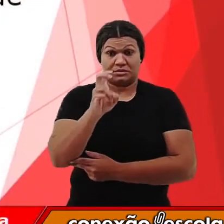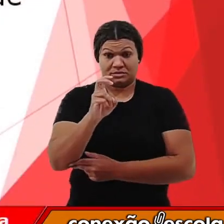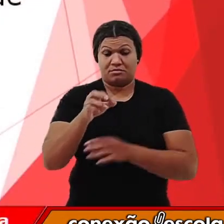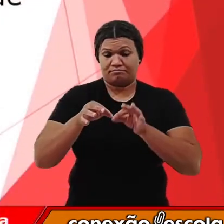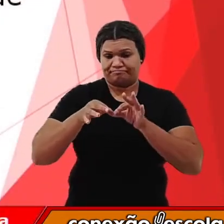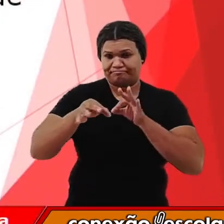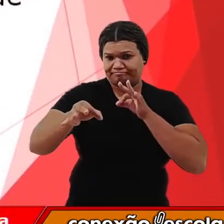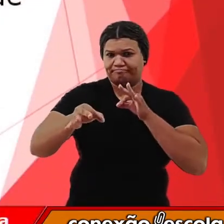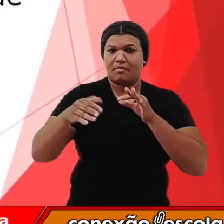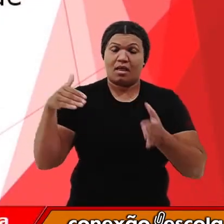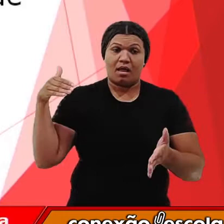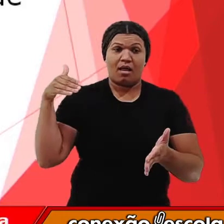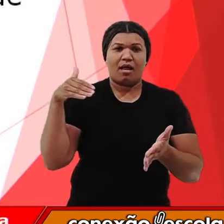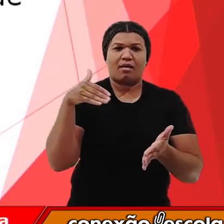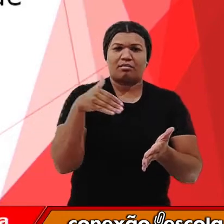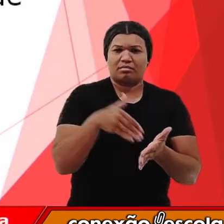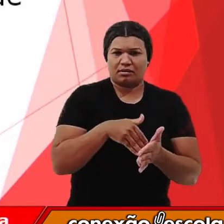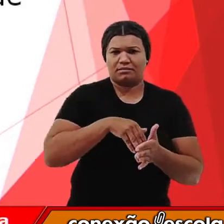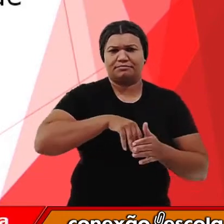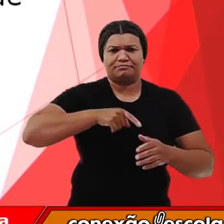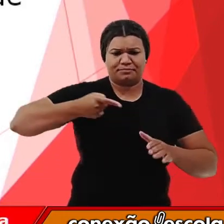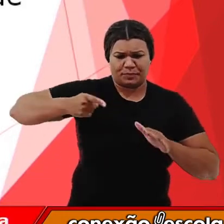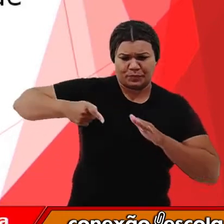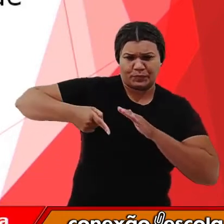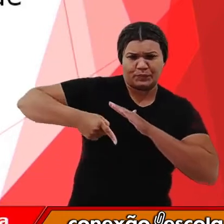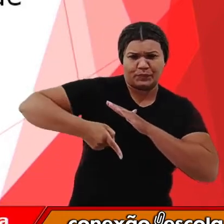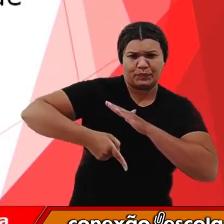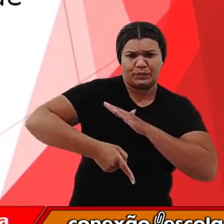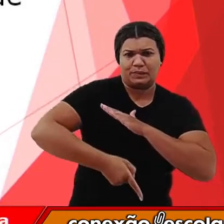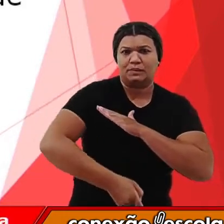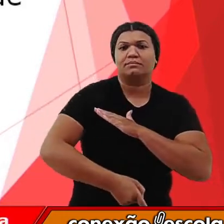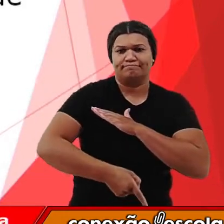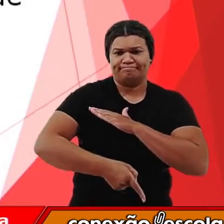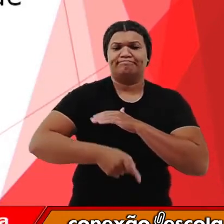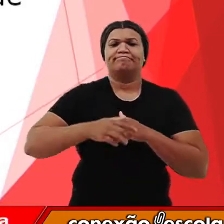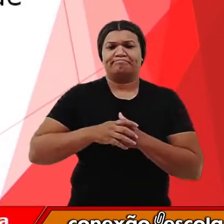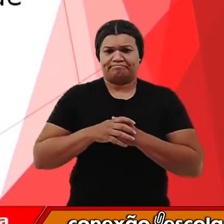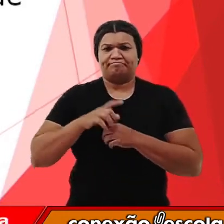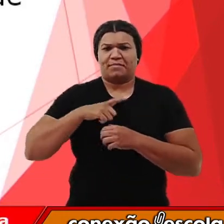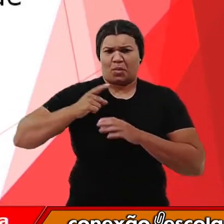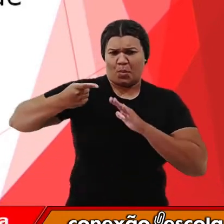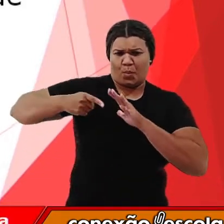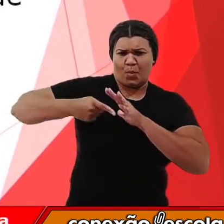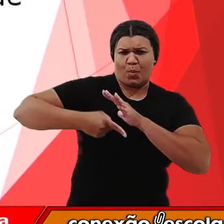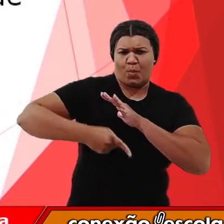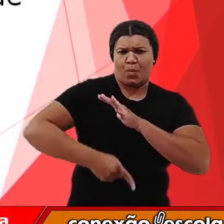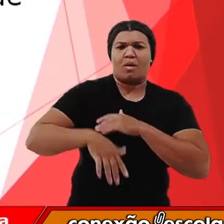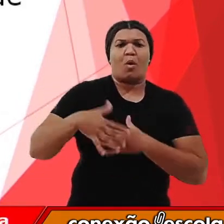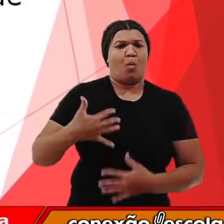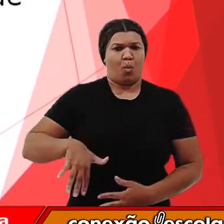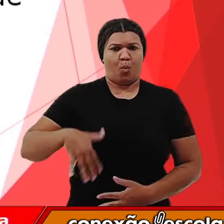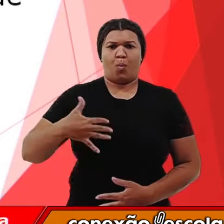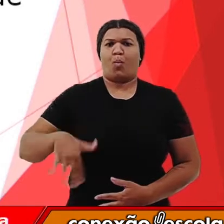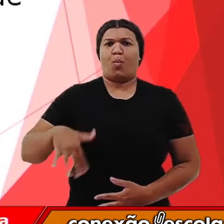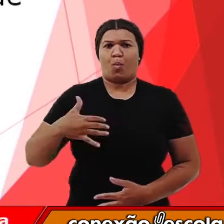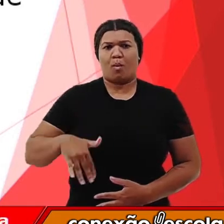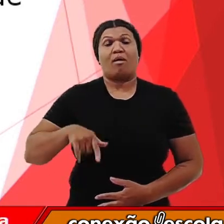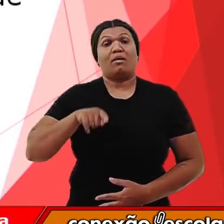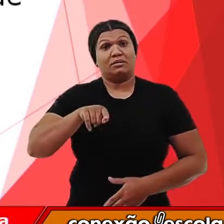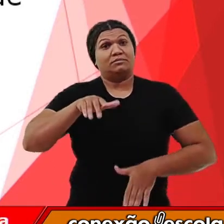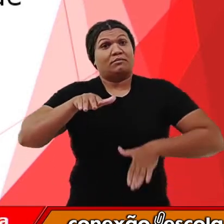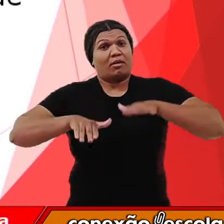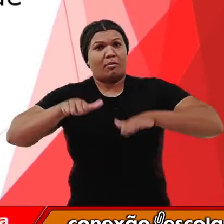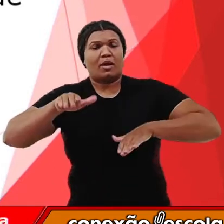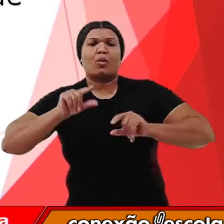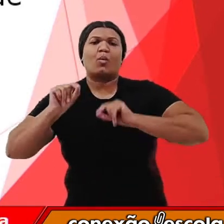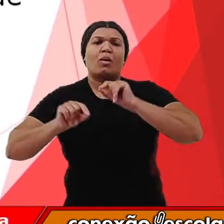centímetros até vários metros de espessura, de profundidade. Isso vai depender muito se nós estamos falando de